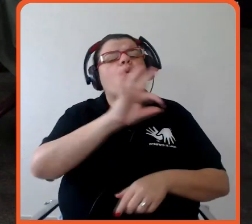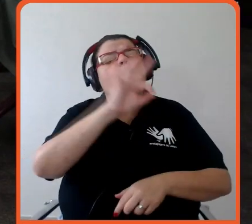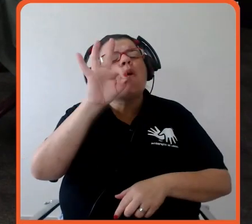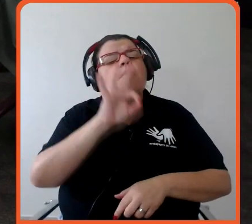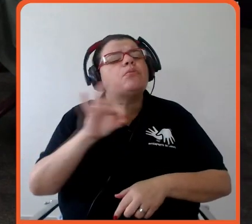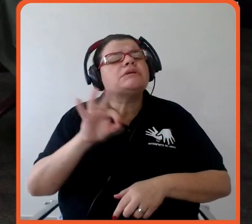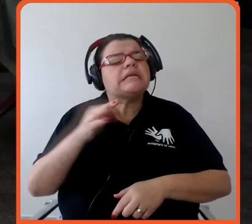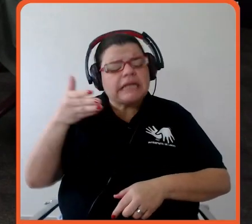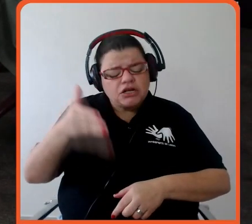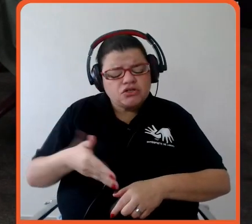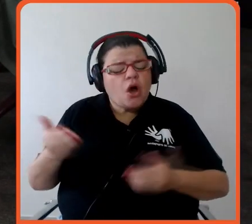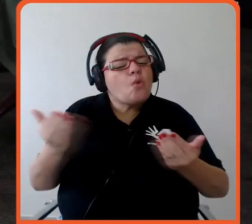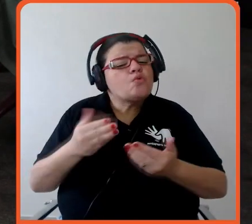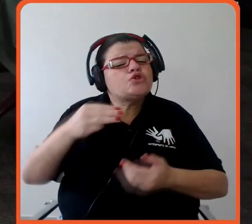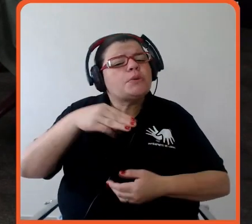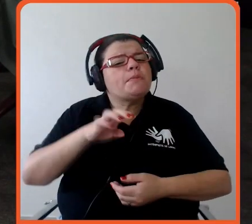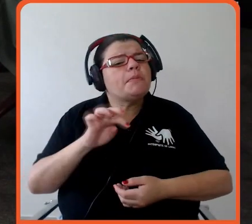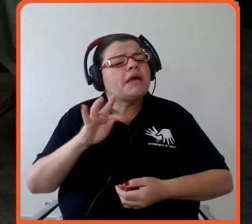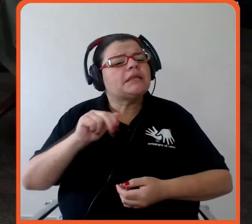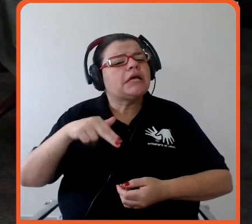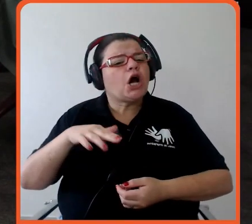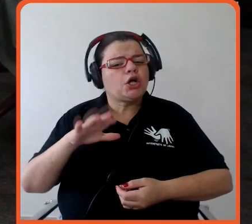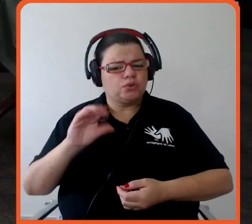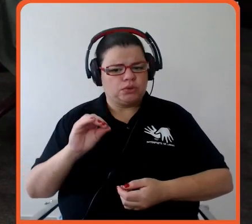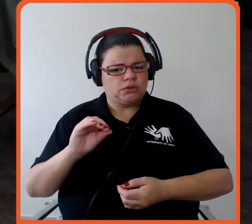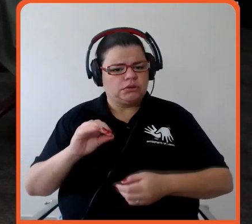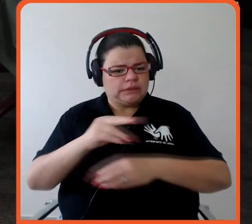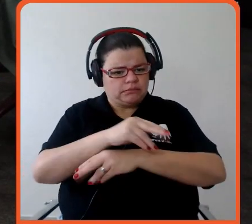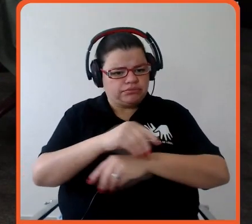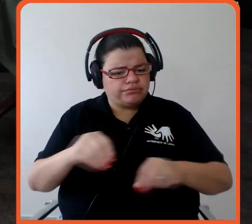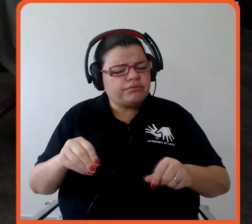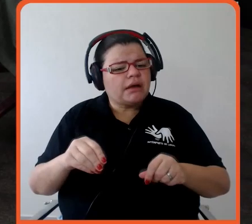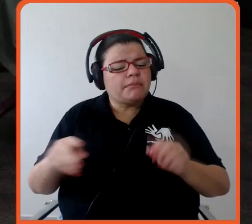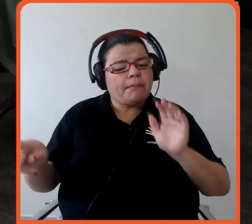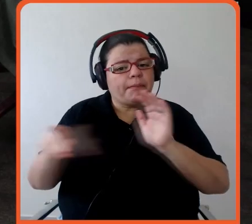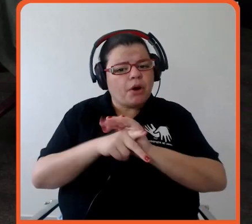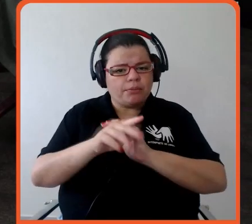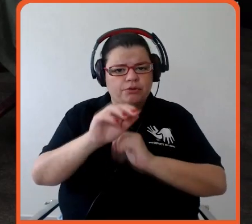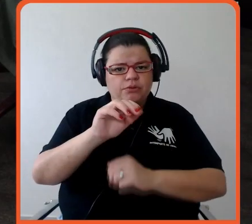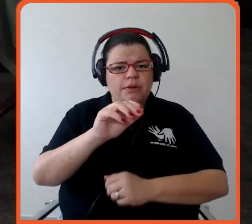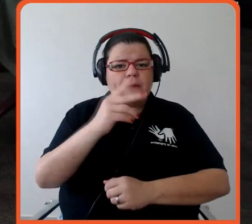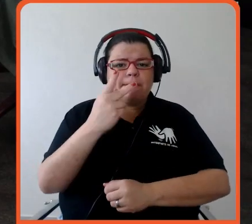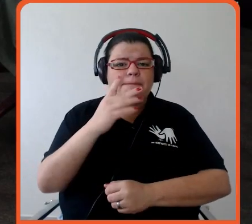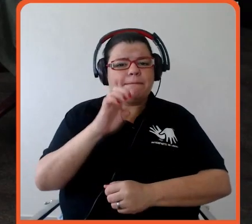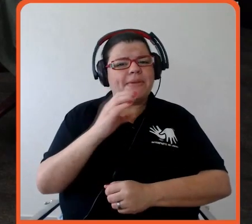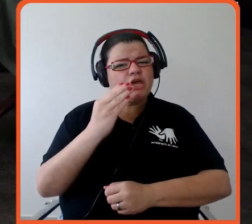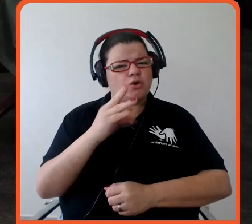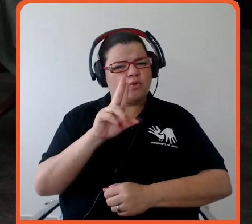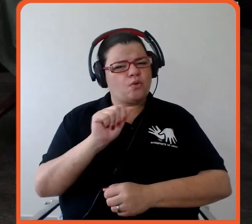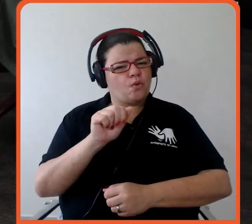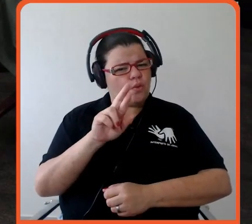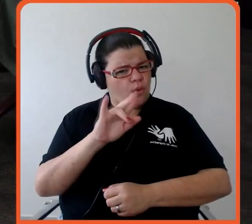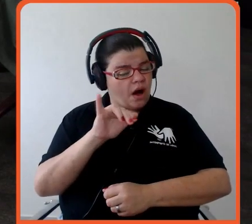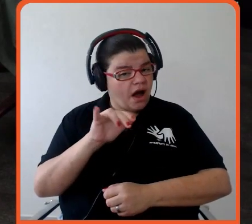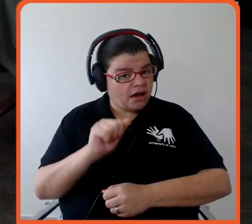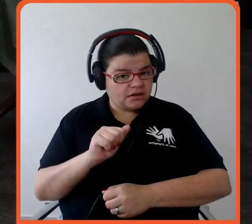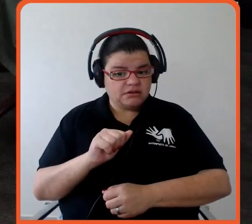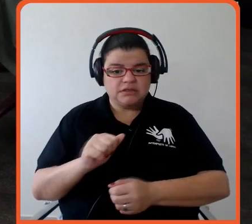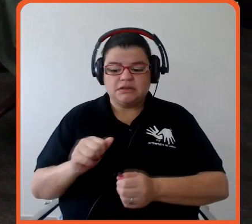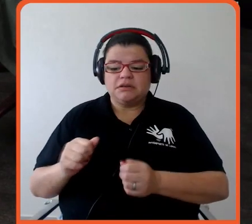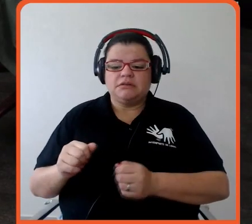proveniente, então, da pecuária? Na pecuária, se eu tiro o uso da terra, no escopo 3,